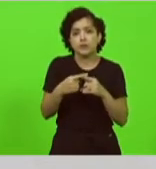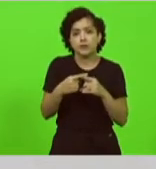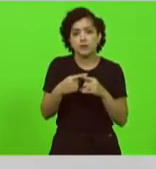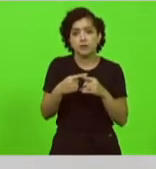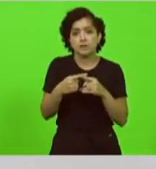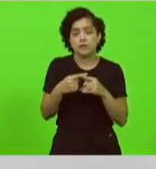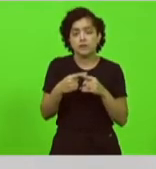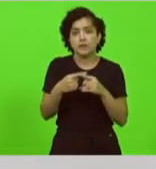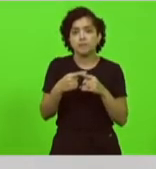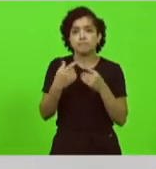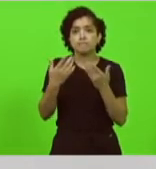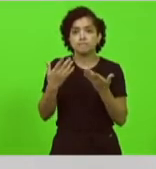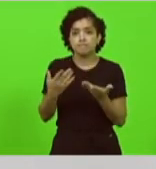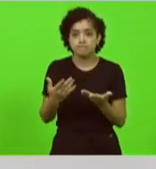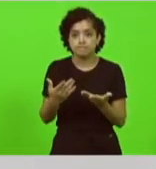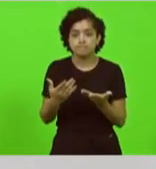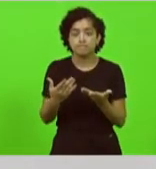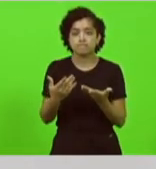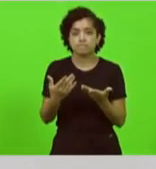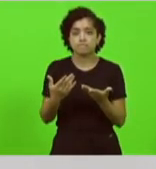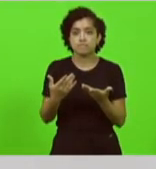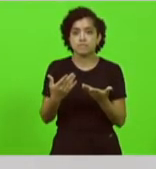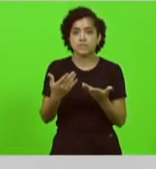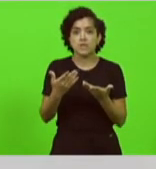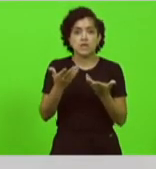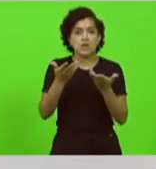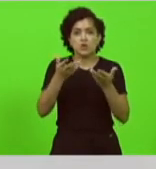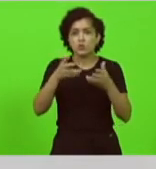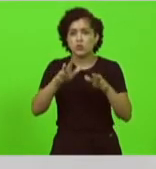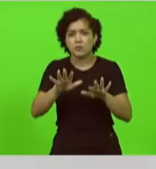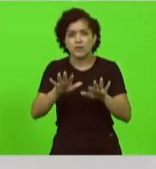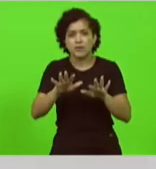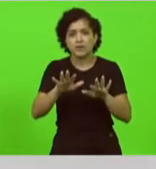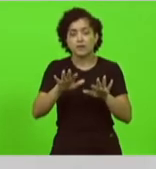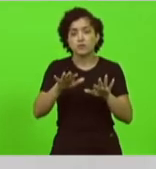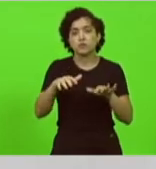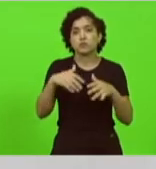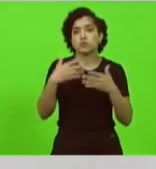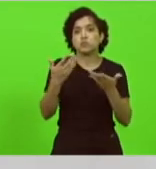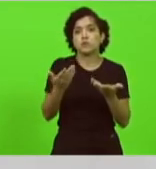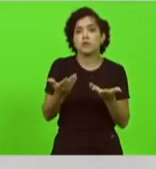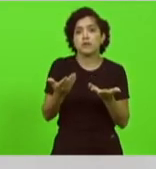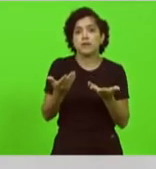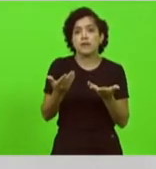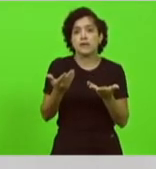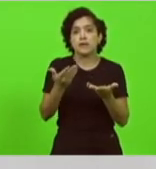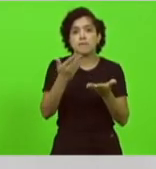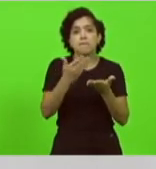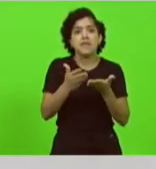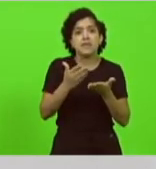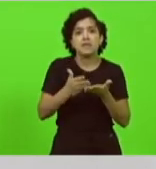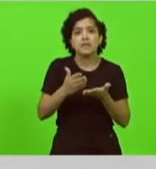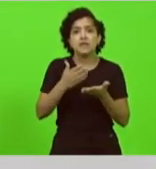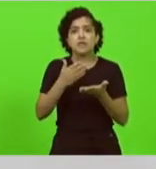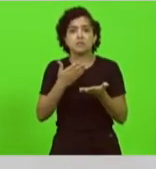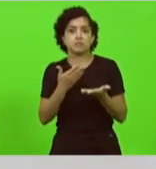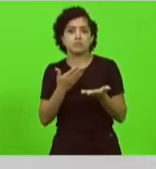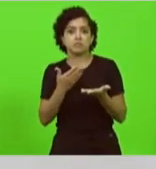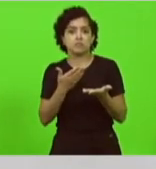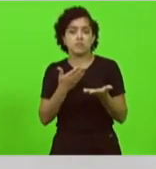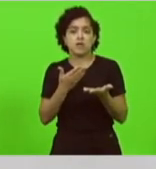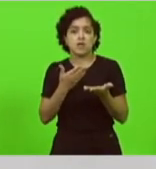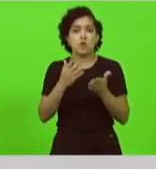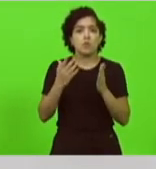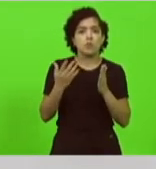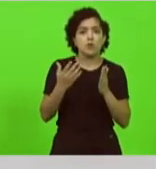porque eu nunca quero eu não quero nunca perder a minha fala a minha crítica